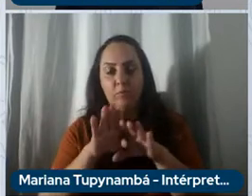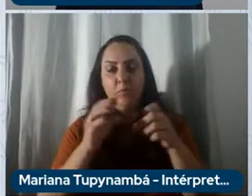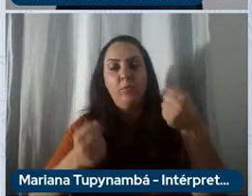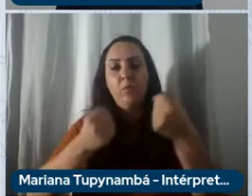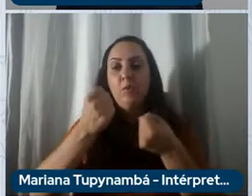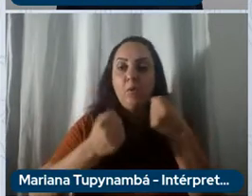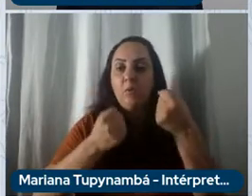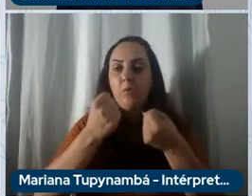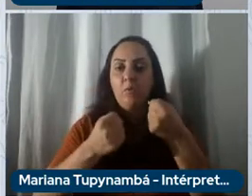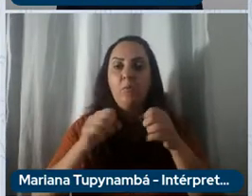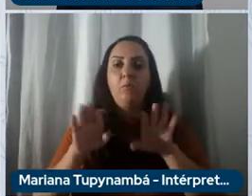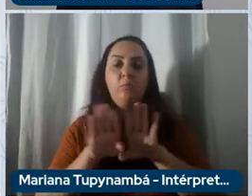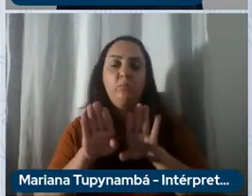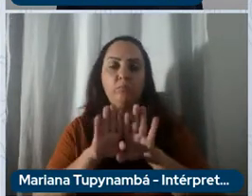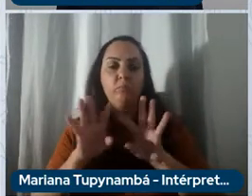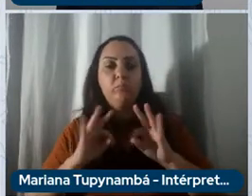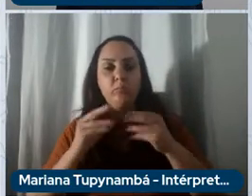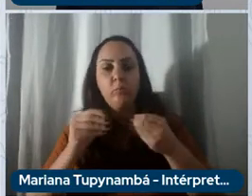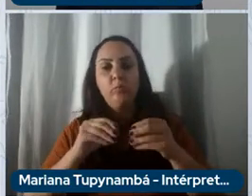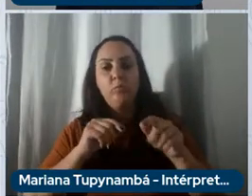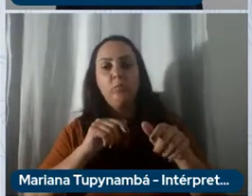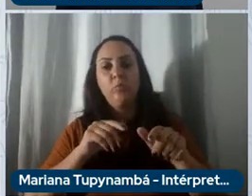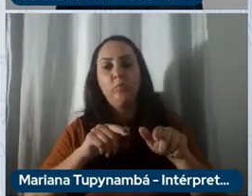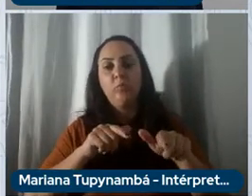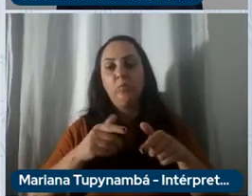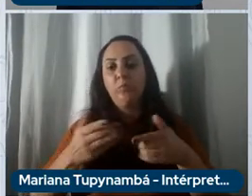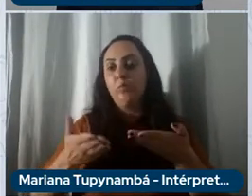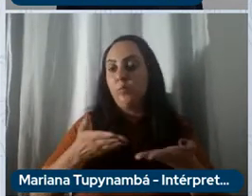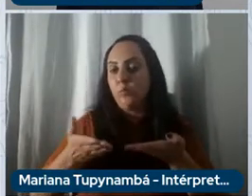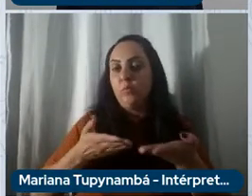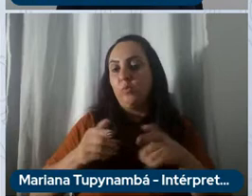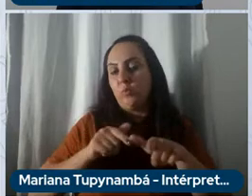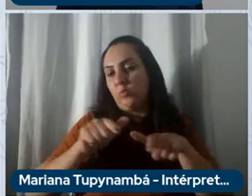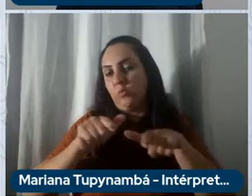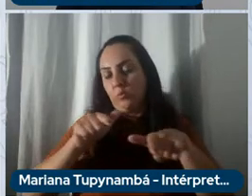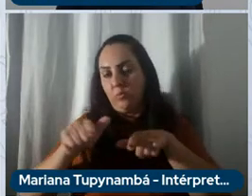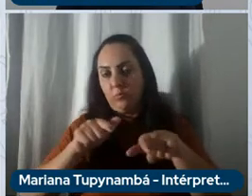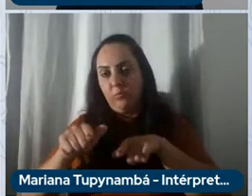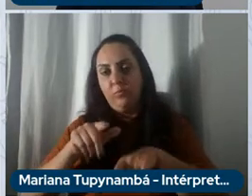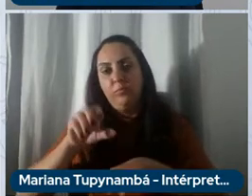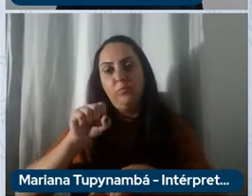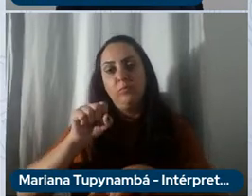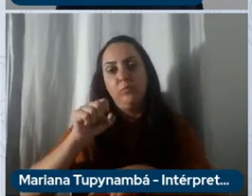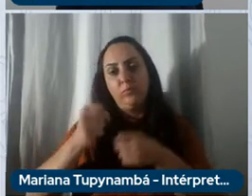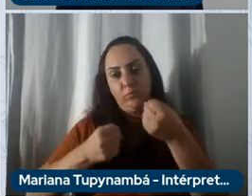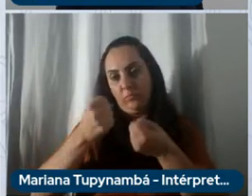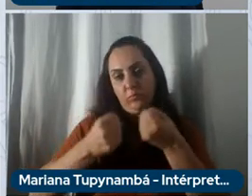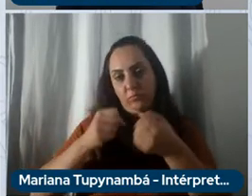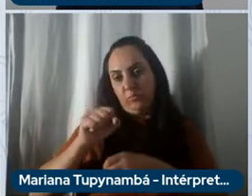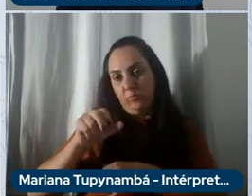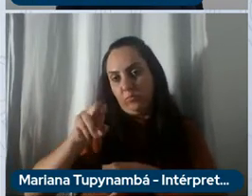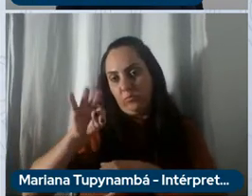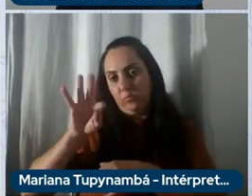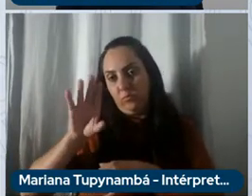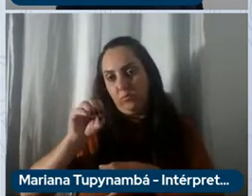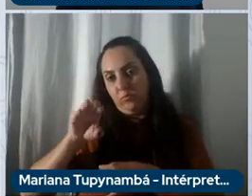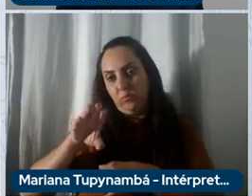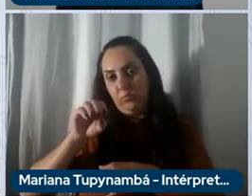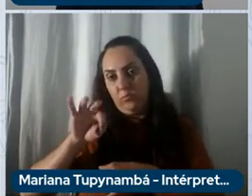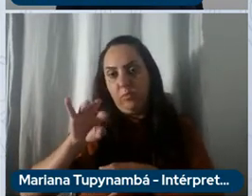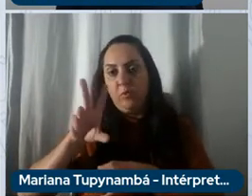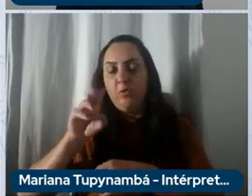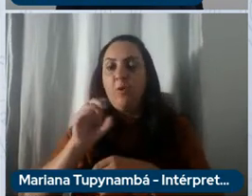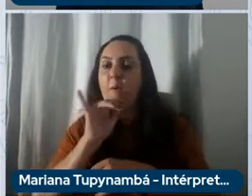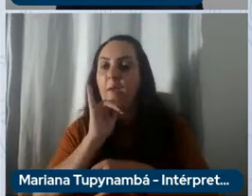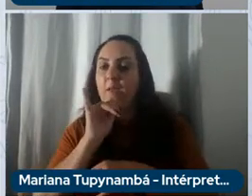automotivos então em cada um desse pedaço nós temos programa de excelência por exemplo para desenvolver um carro estou